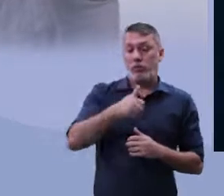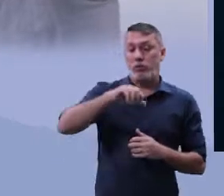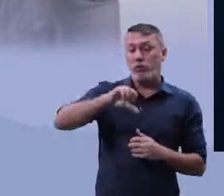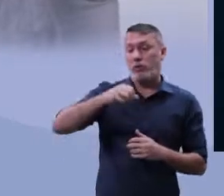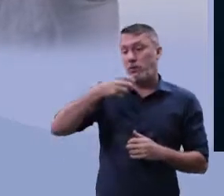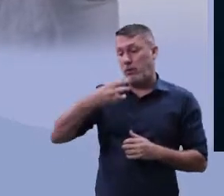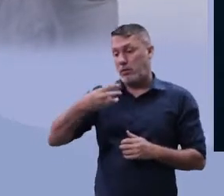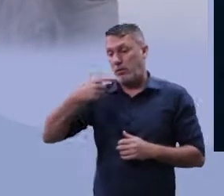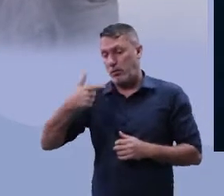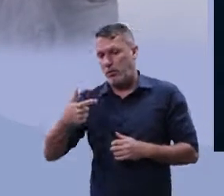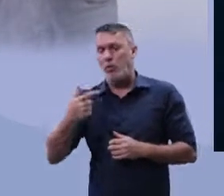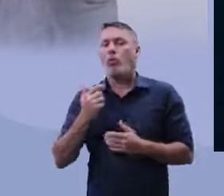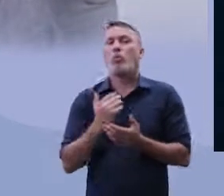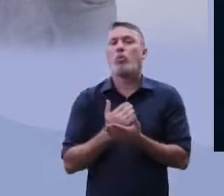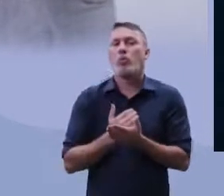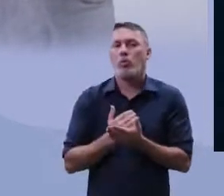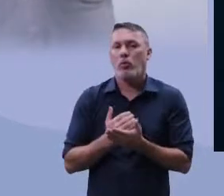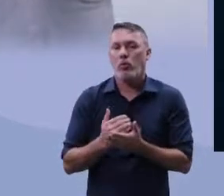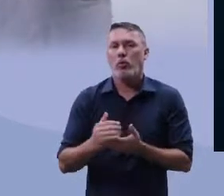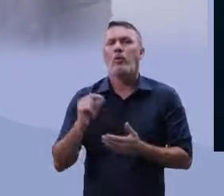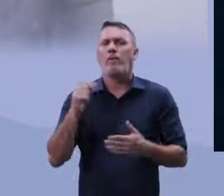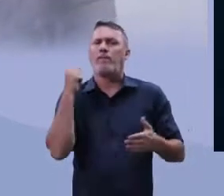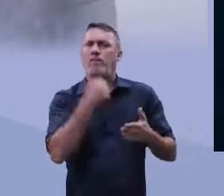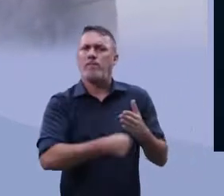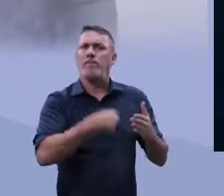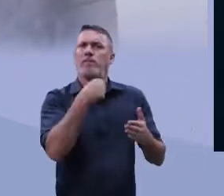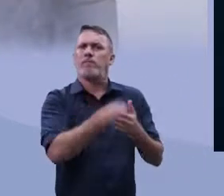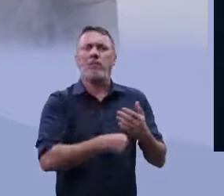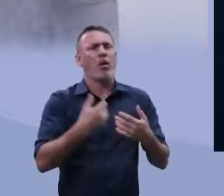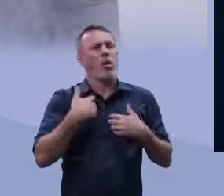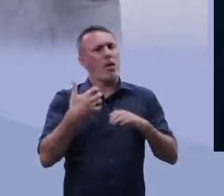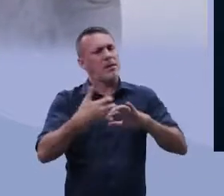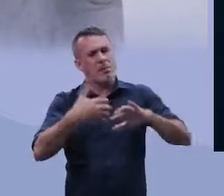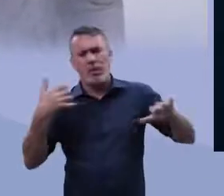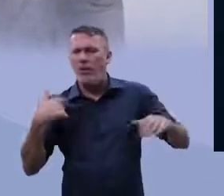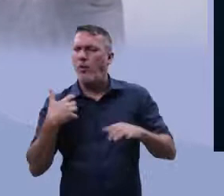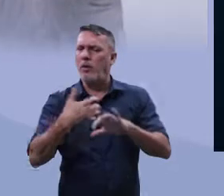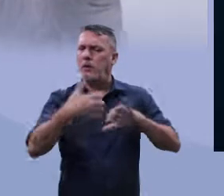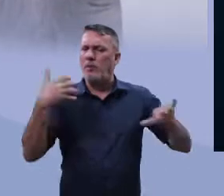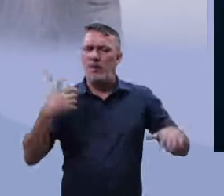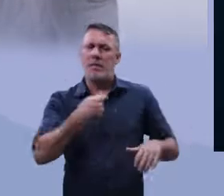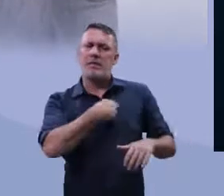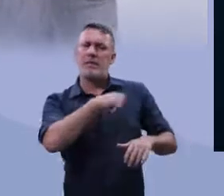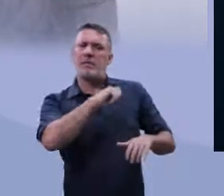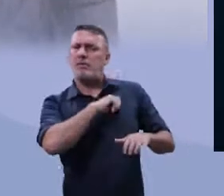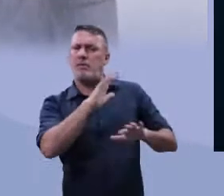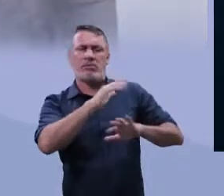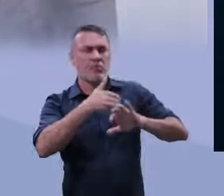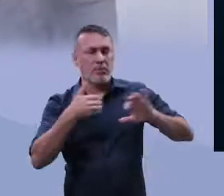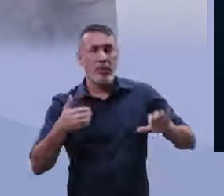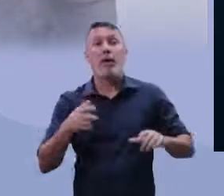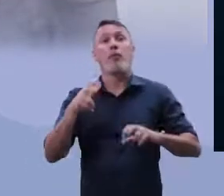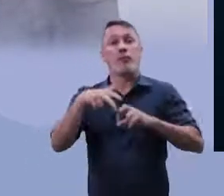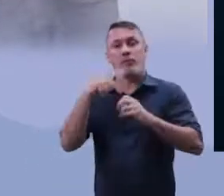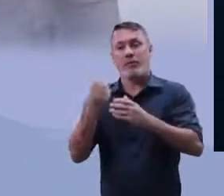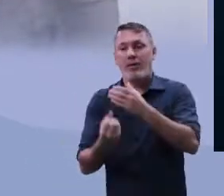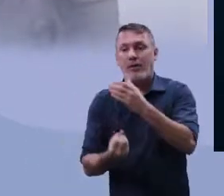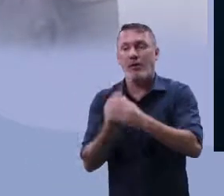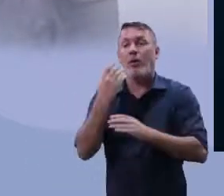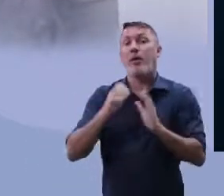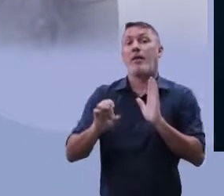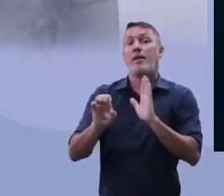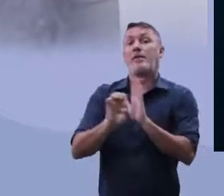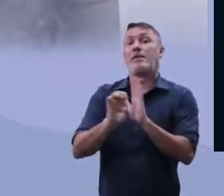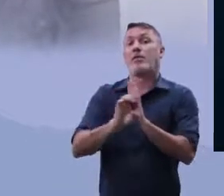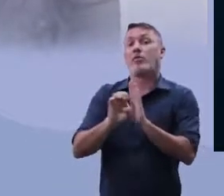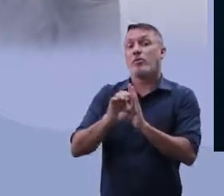1932, reivindicações já vislumbravam essa ideia de uma separação. E aí foi criado o Estatuto